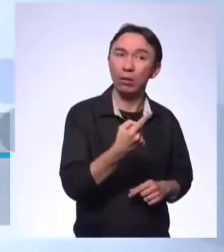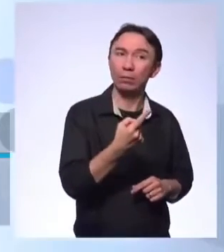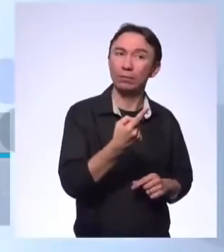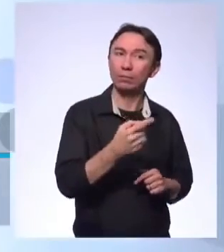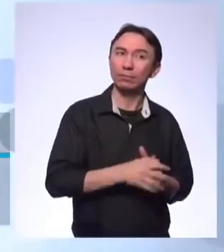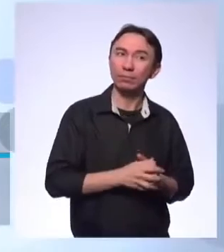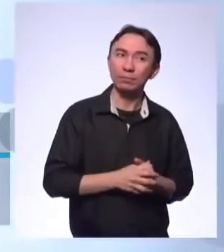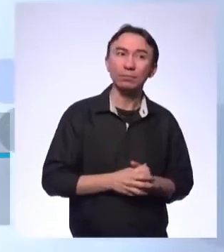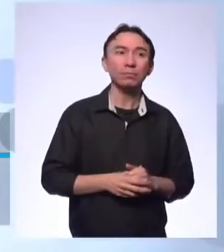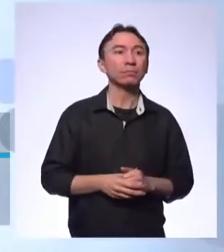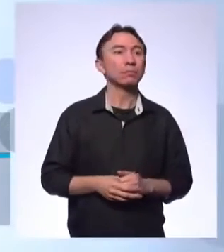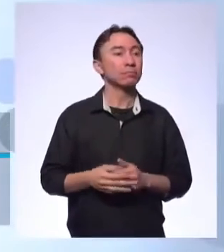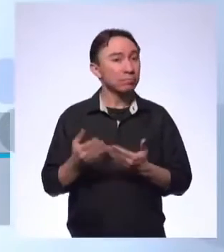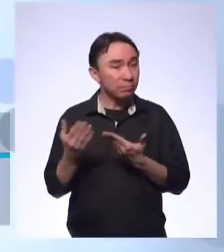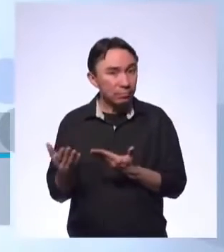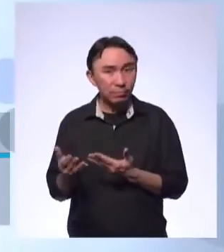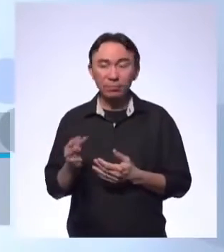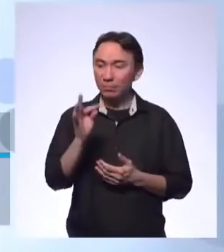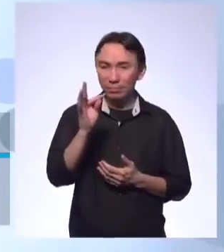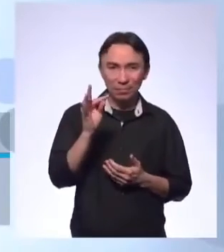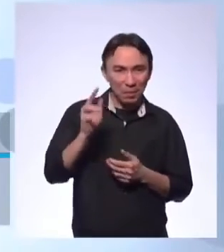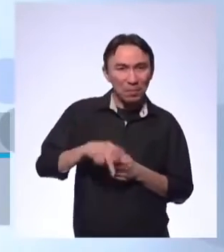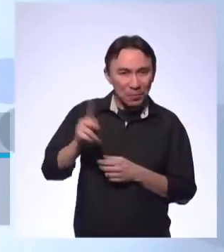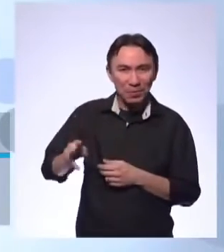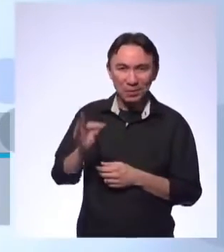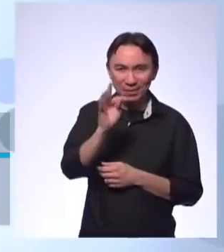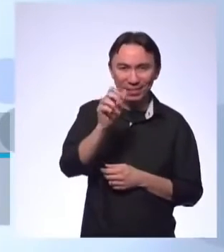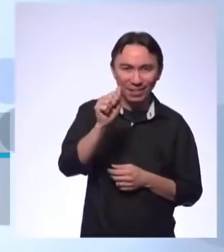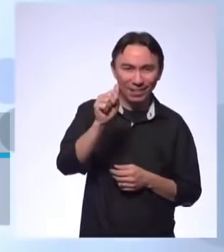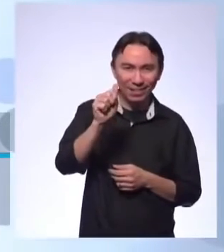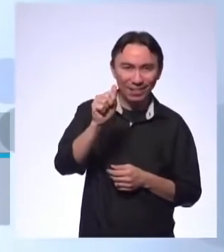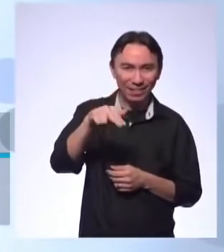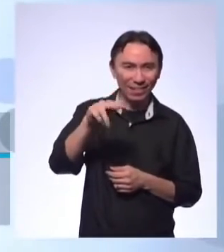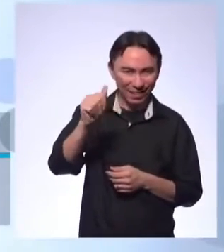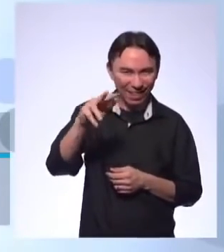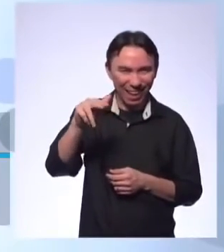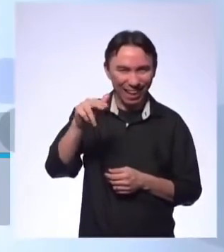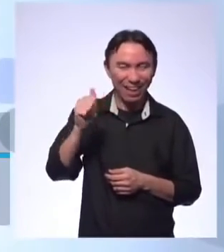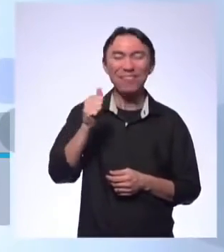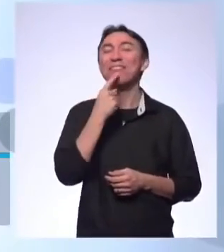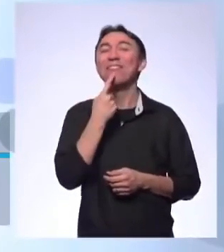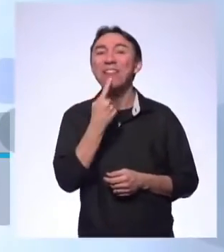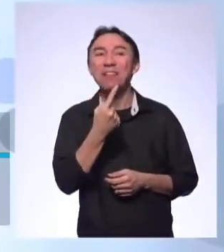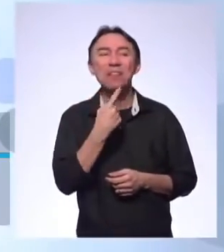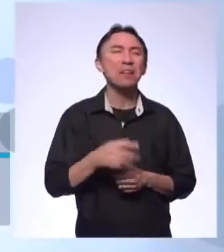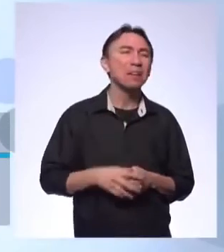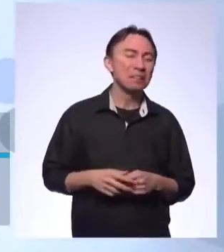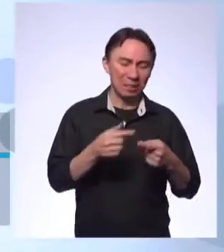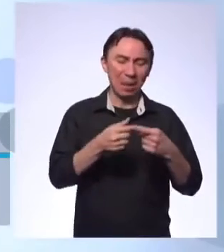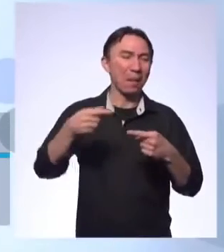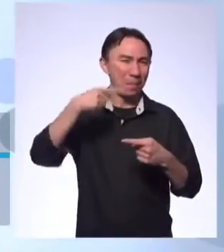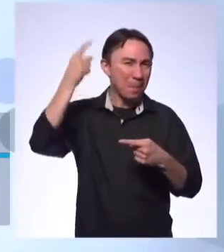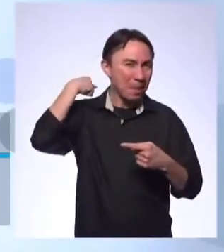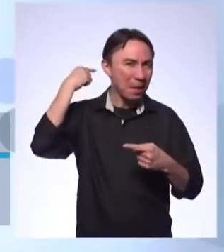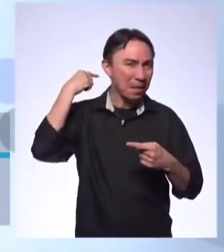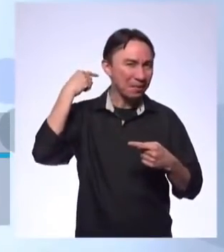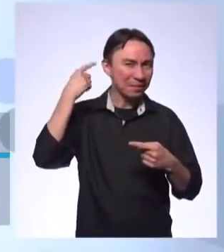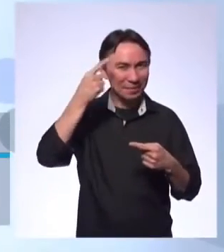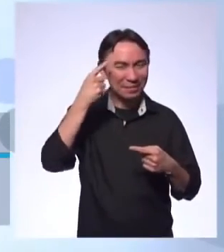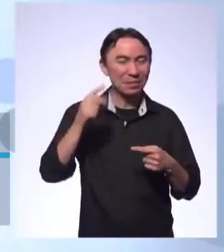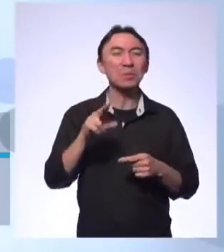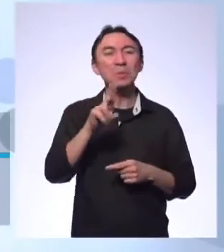A Tayana hoje já está entrando naquela questão que a gente falou na semana passada, né? Dos usos ali dos elementos de